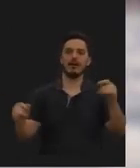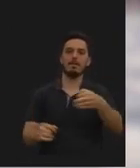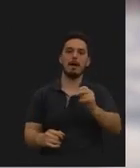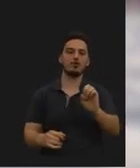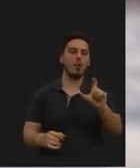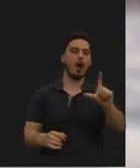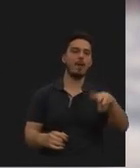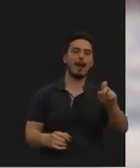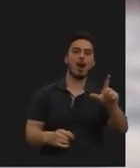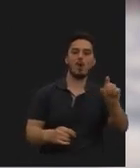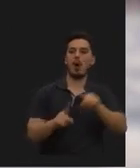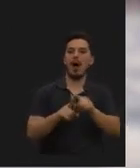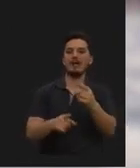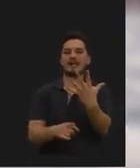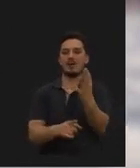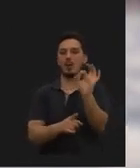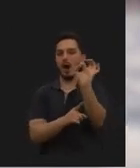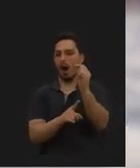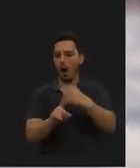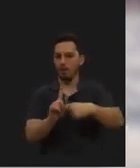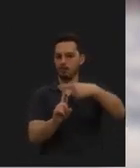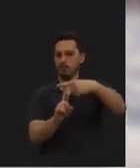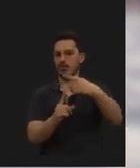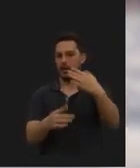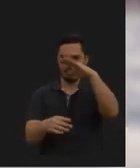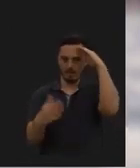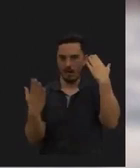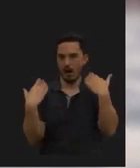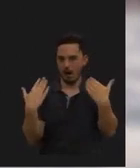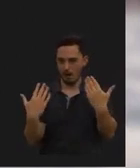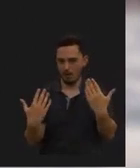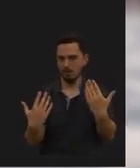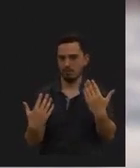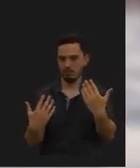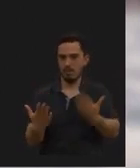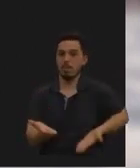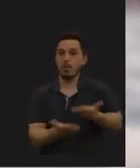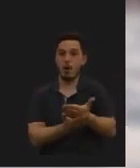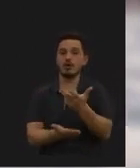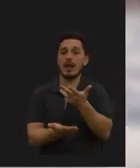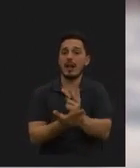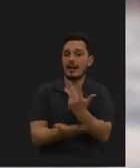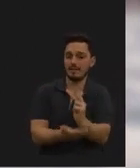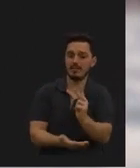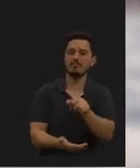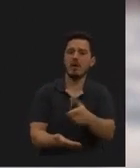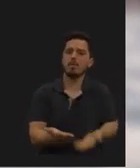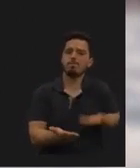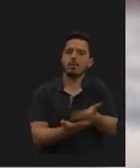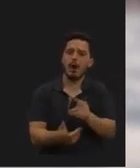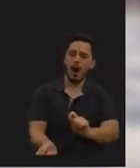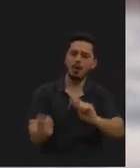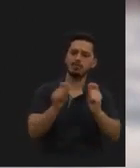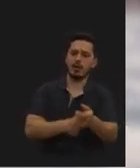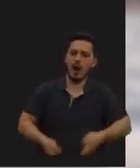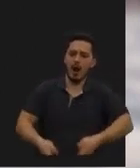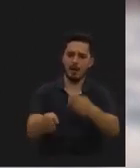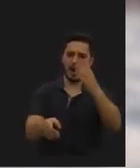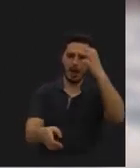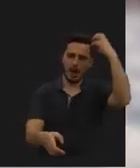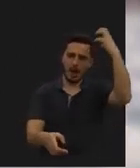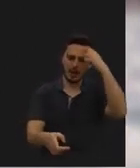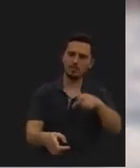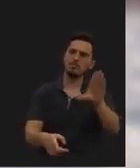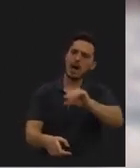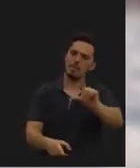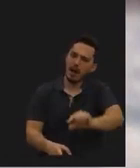Mel, de 5 graus no verão. A proposta do livro é uma proposta de requalificação da Avenida Almirante